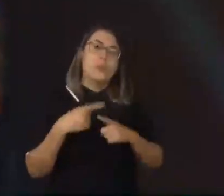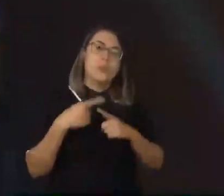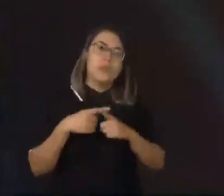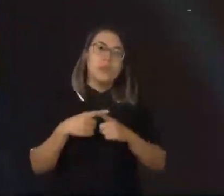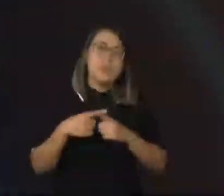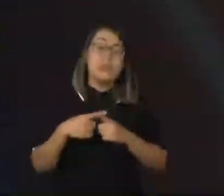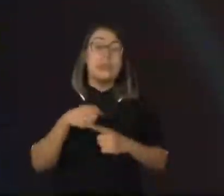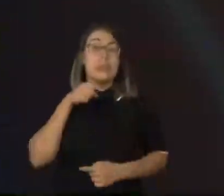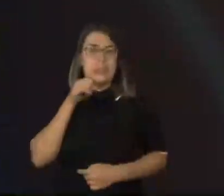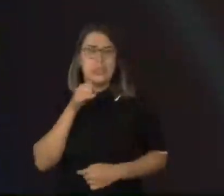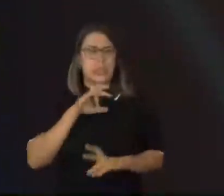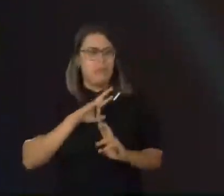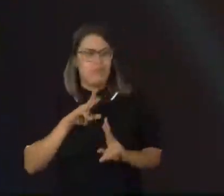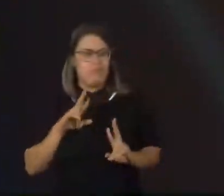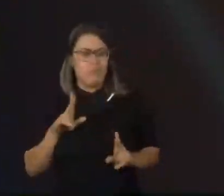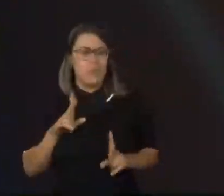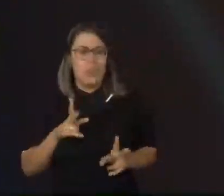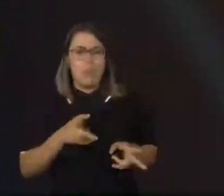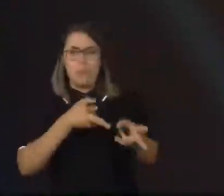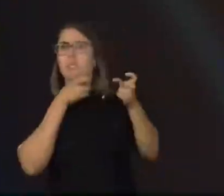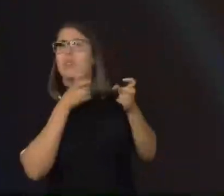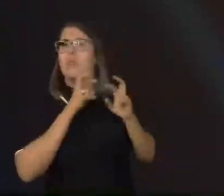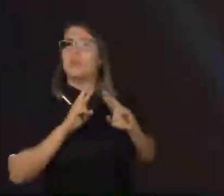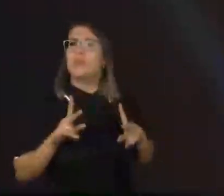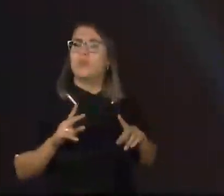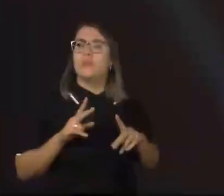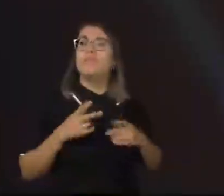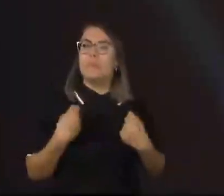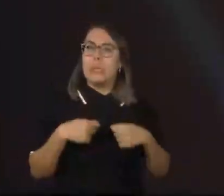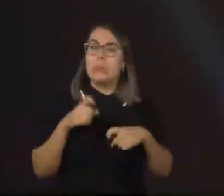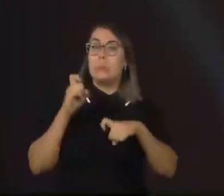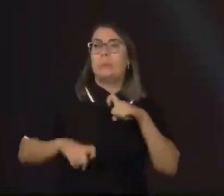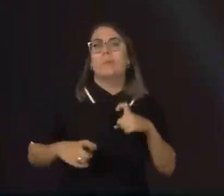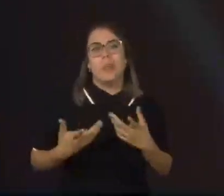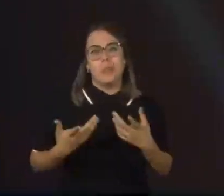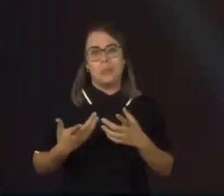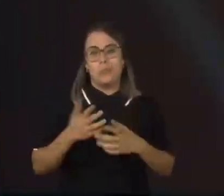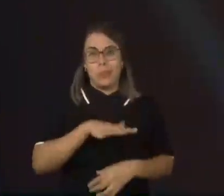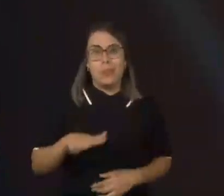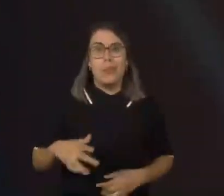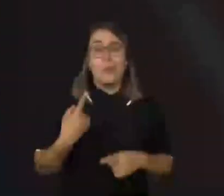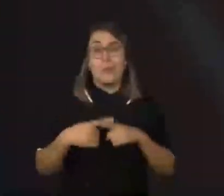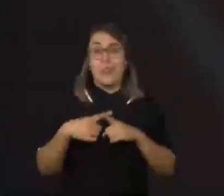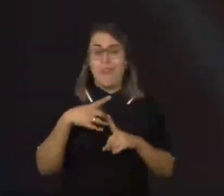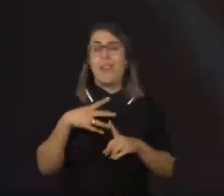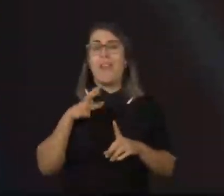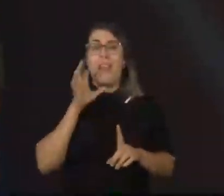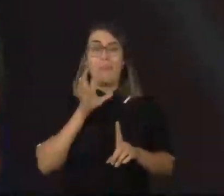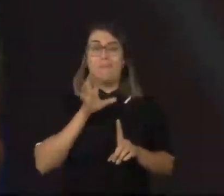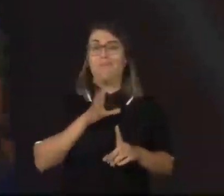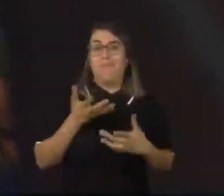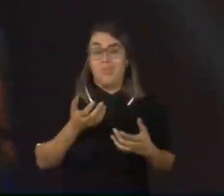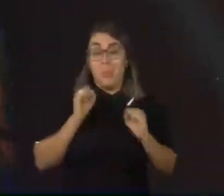estão sendo feitos com elas. Elas têm que reconhecer o tal do abuso e da violência, porque se elas não reconhecerem, se elas não